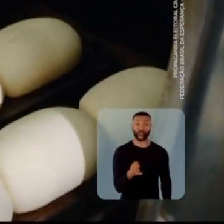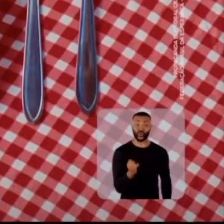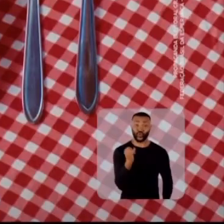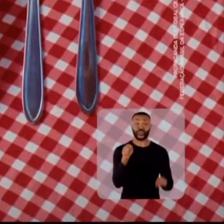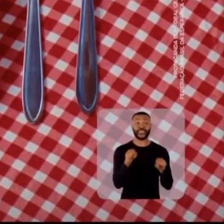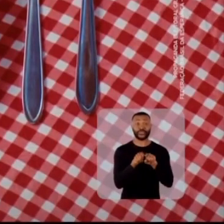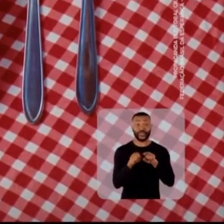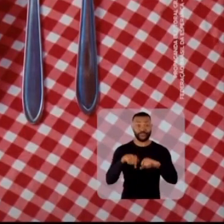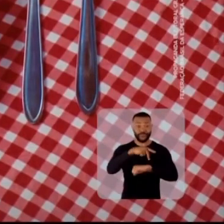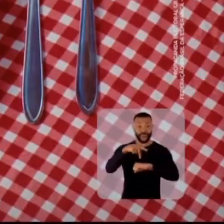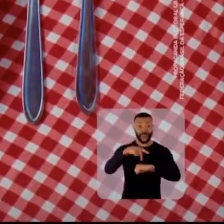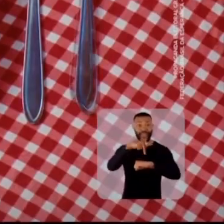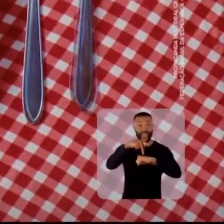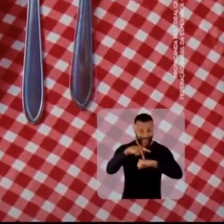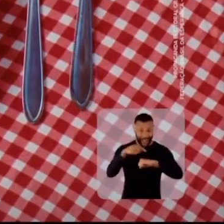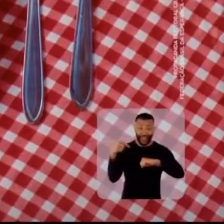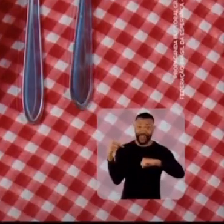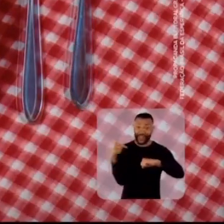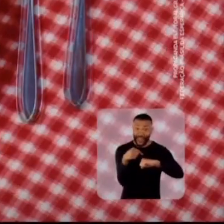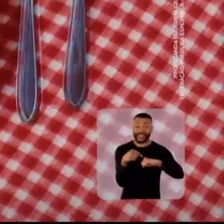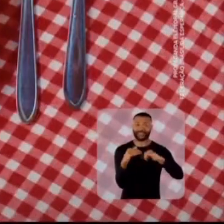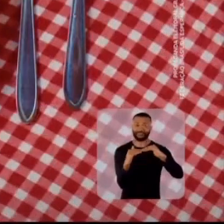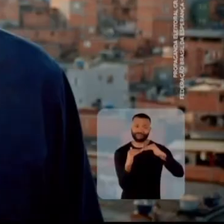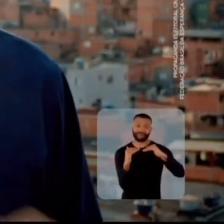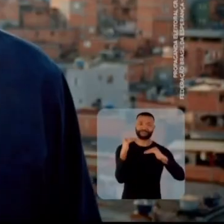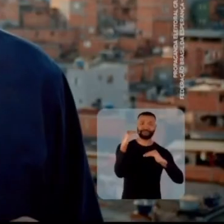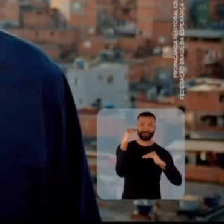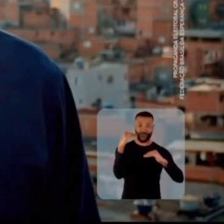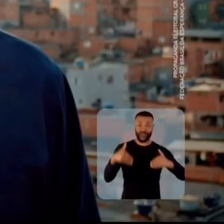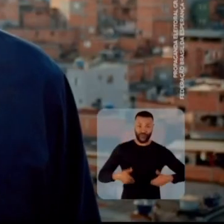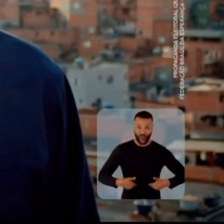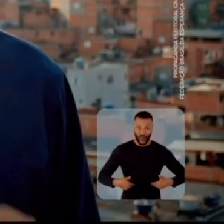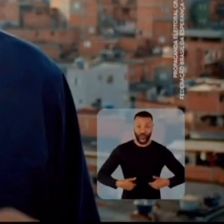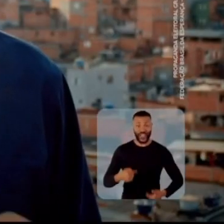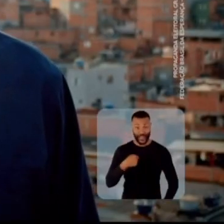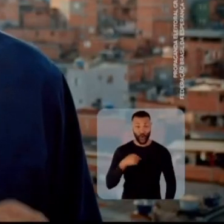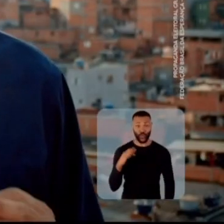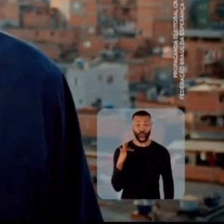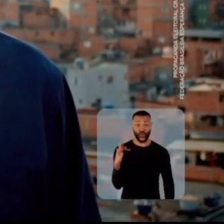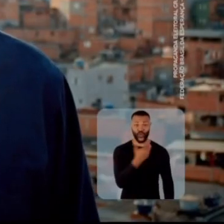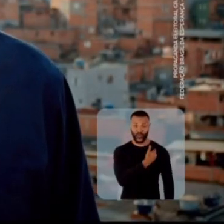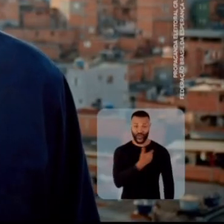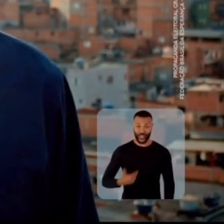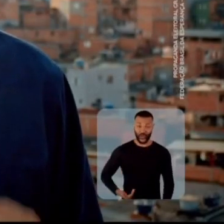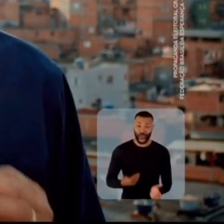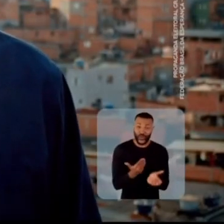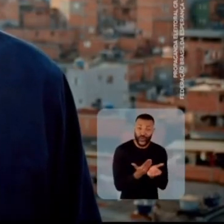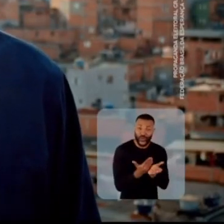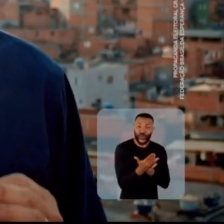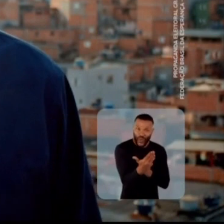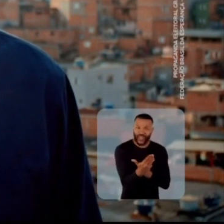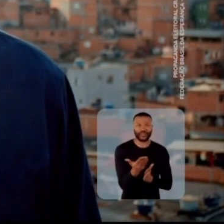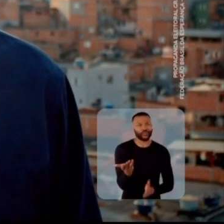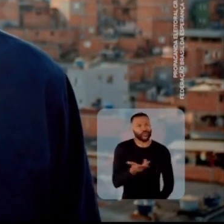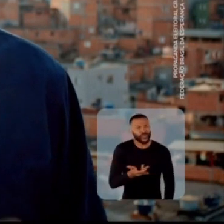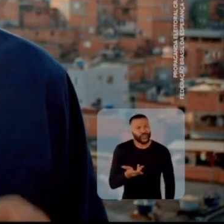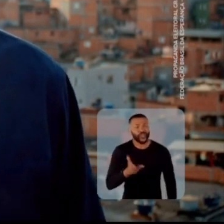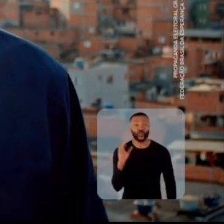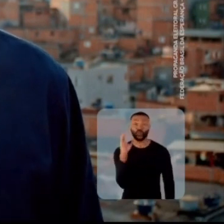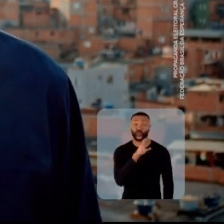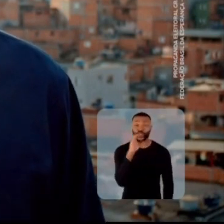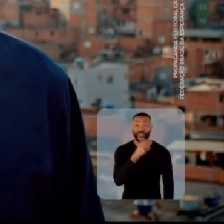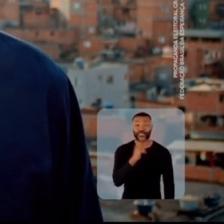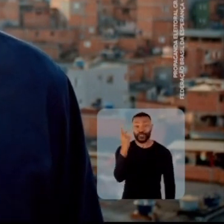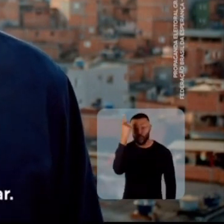e retiramos o país do vergonhoso mapa da fome. Como governador, vou iniciar imediatamente a ação emergencial